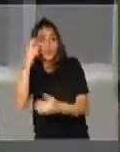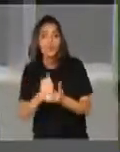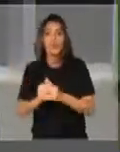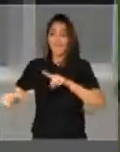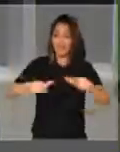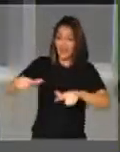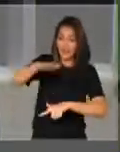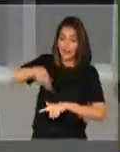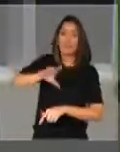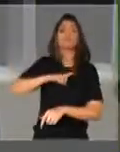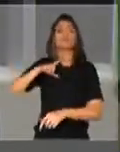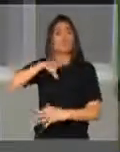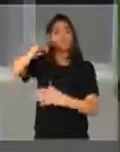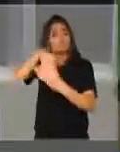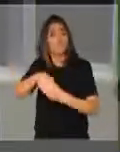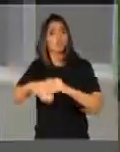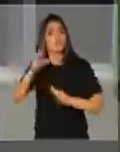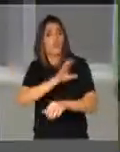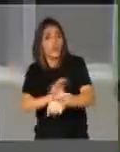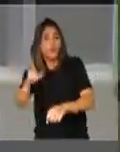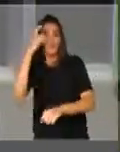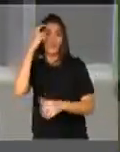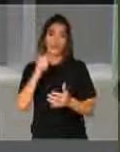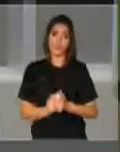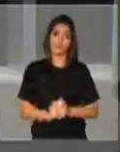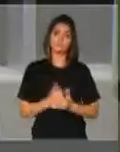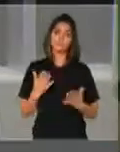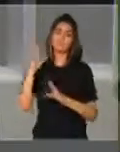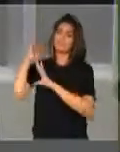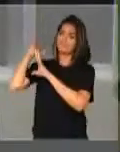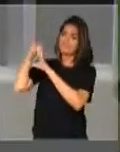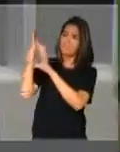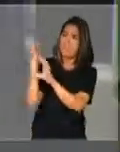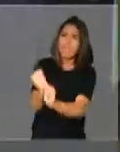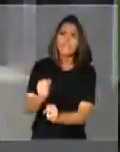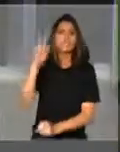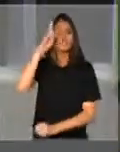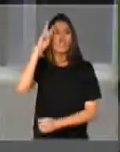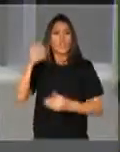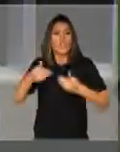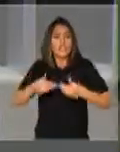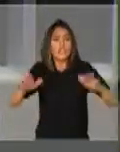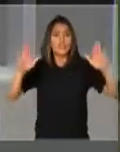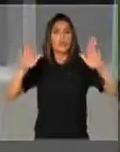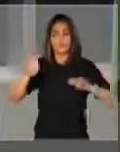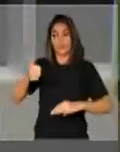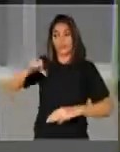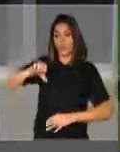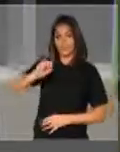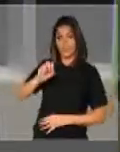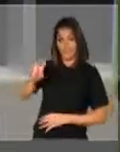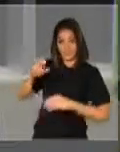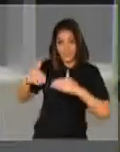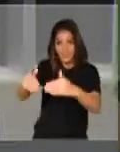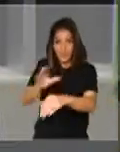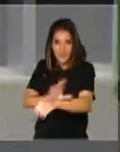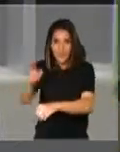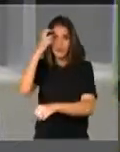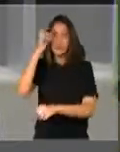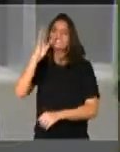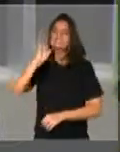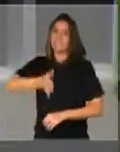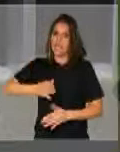Ministério da Cultura é reconhecer que no processo histórico, desde o seu surgimento em 1985, já houve